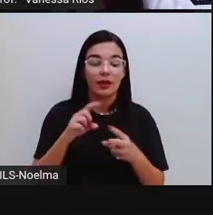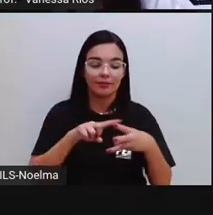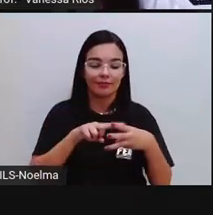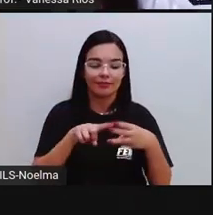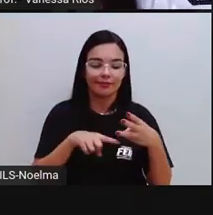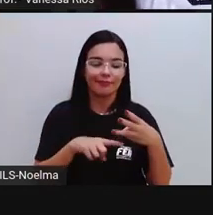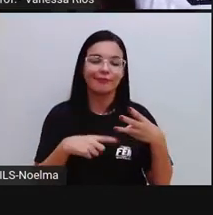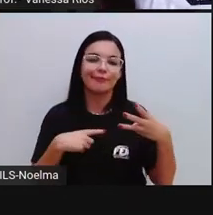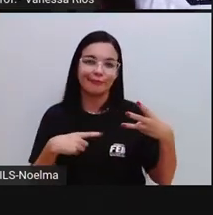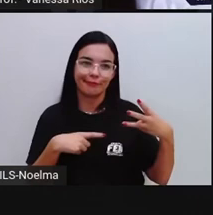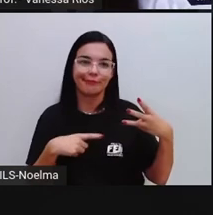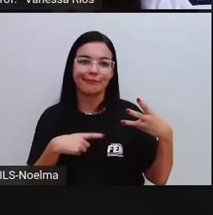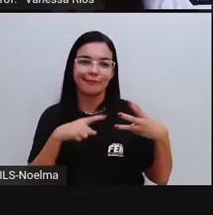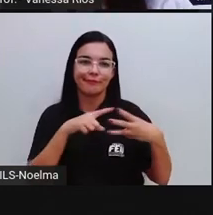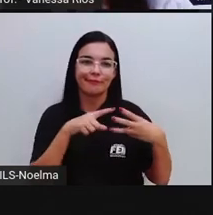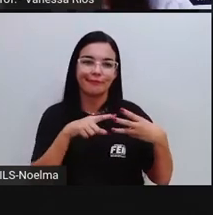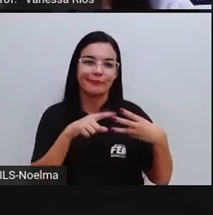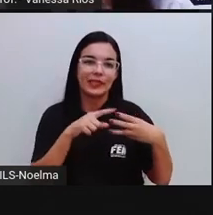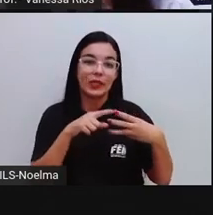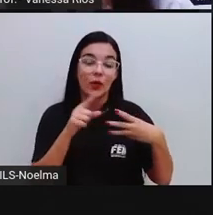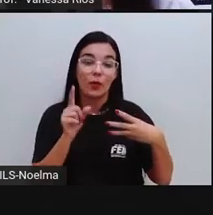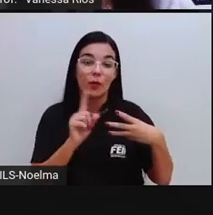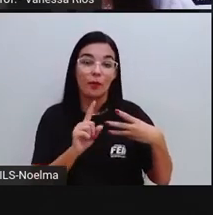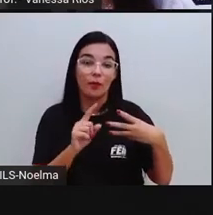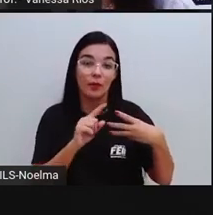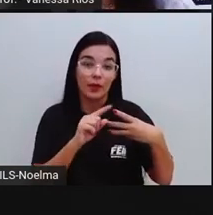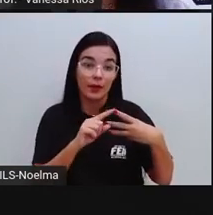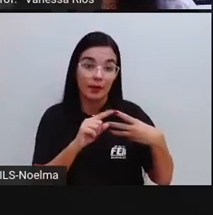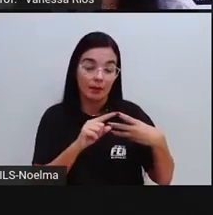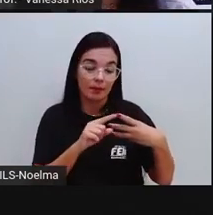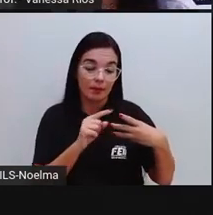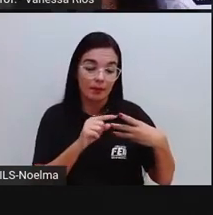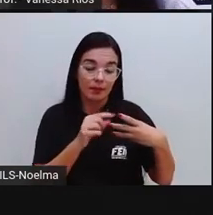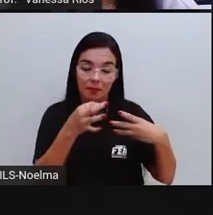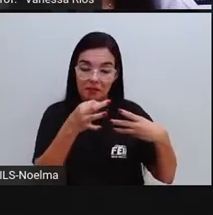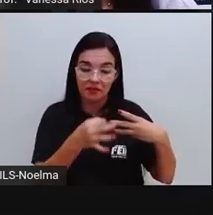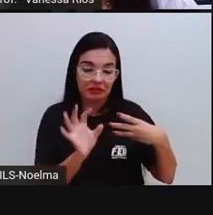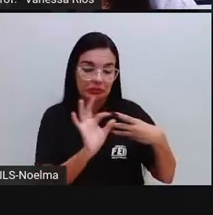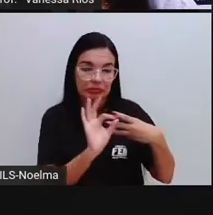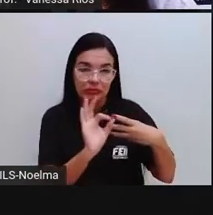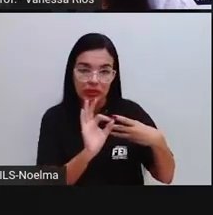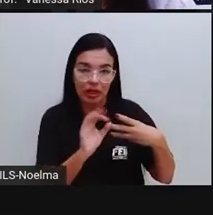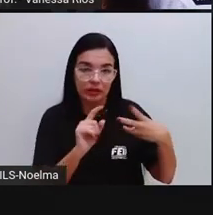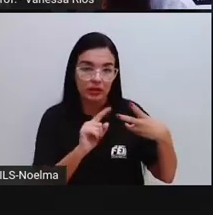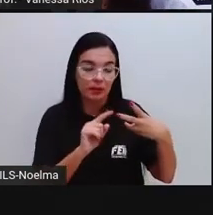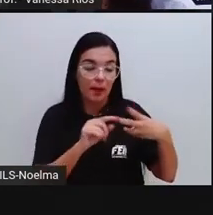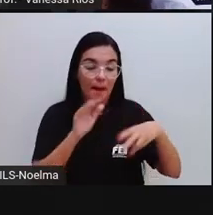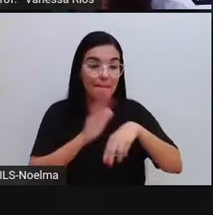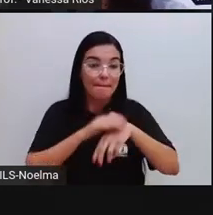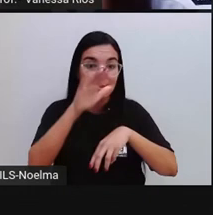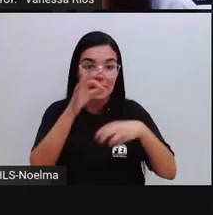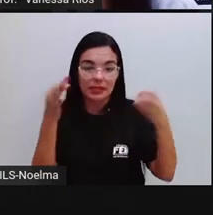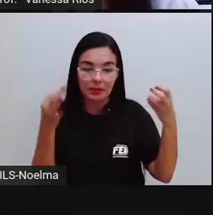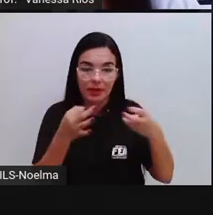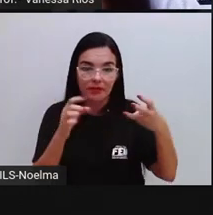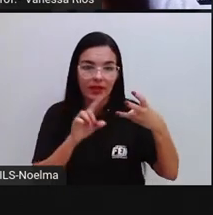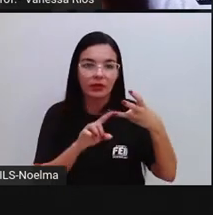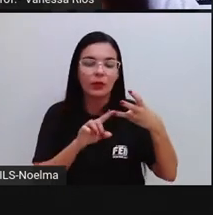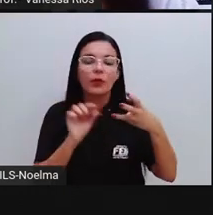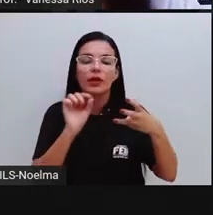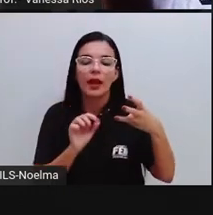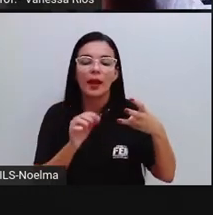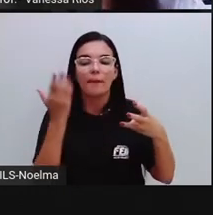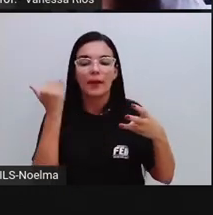três formas diferentes. Nós temos o pretérito imperfeito, pretérito mais que perfeito, e o